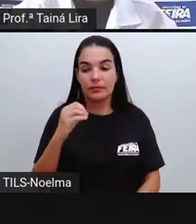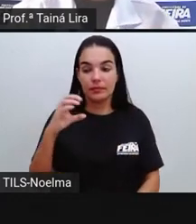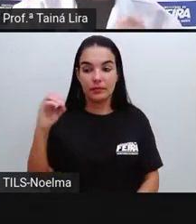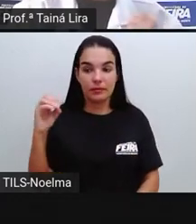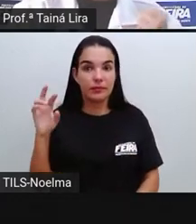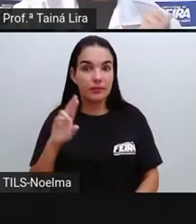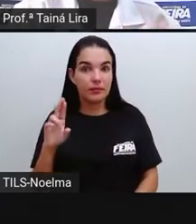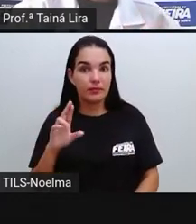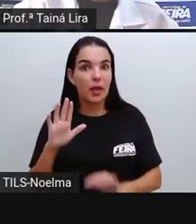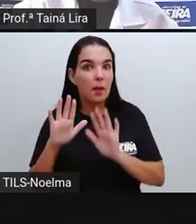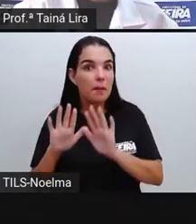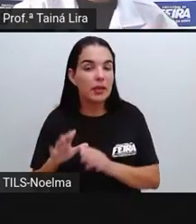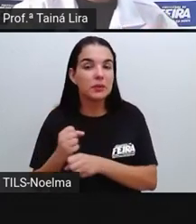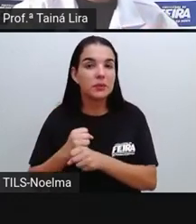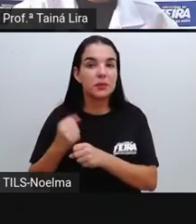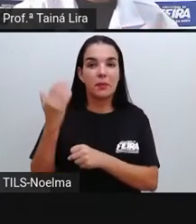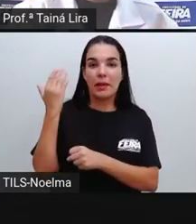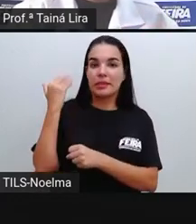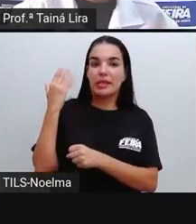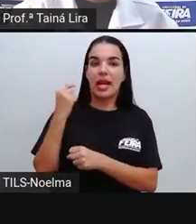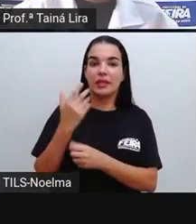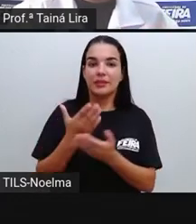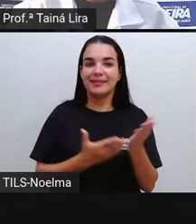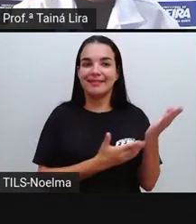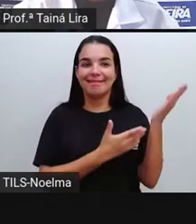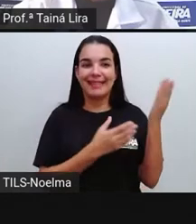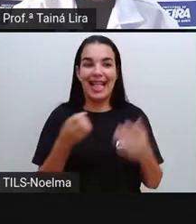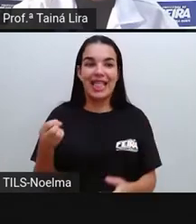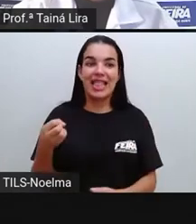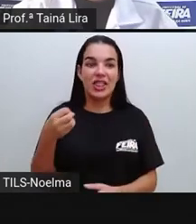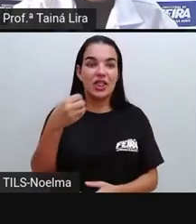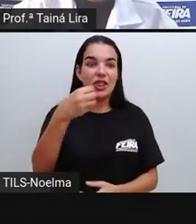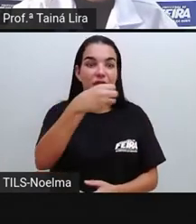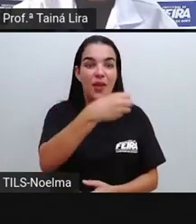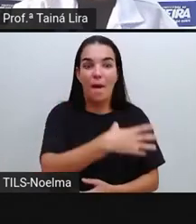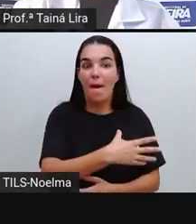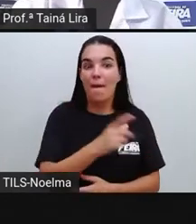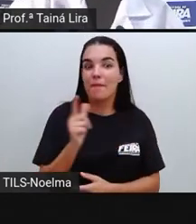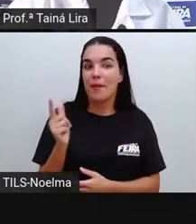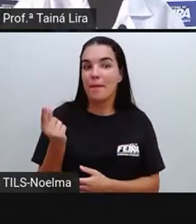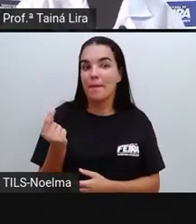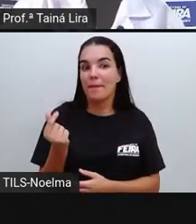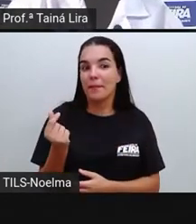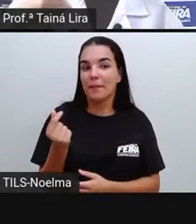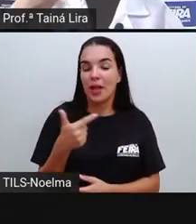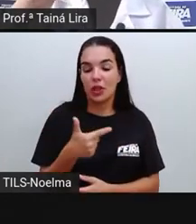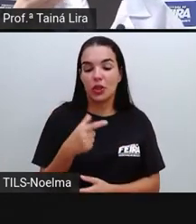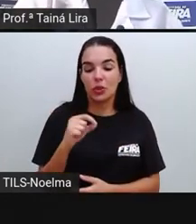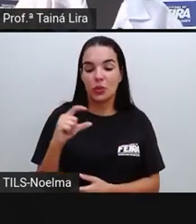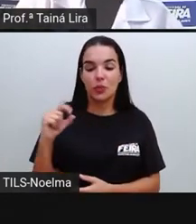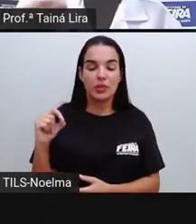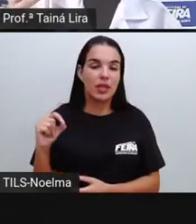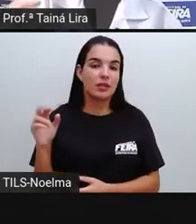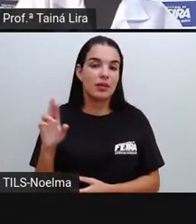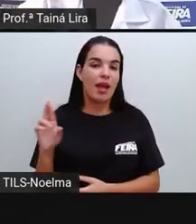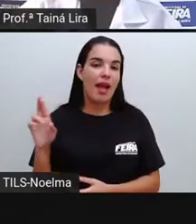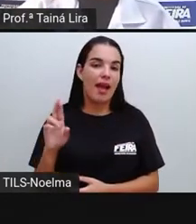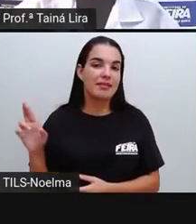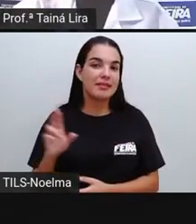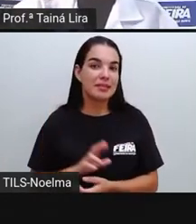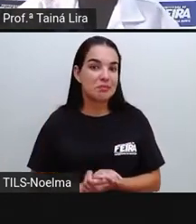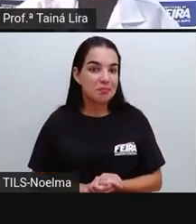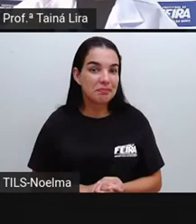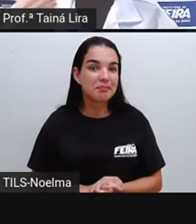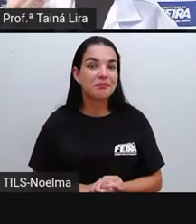reais, mas desde o ano passado, olha lá, foi criada aí a nota de 200 reais,